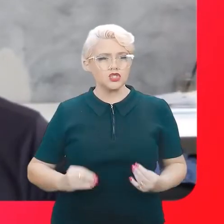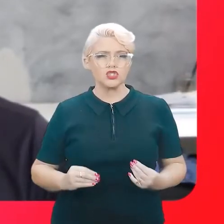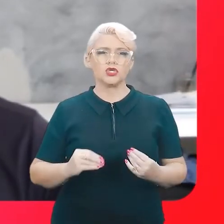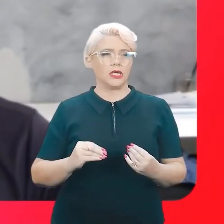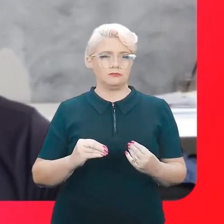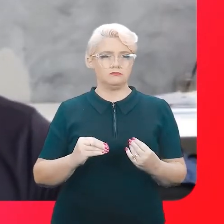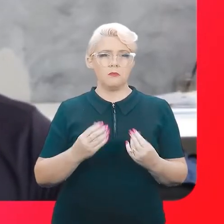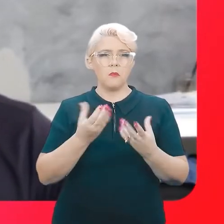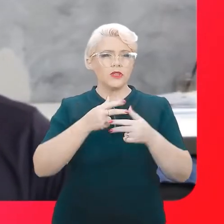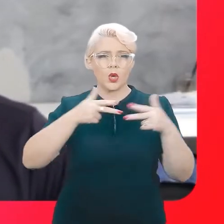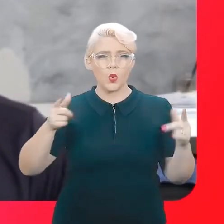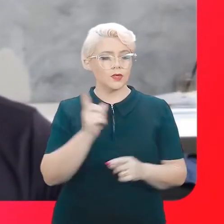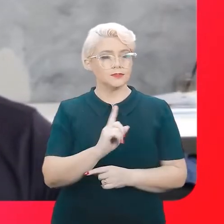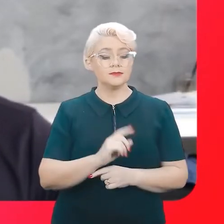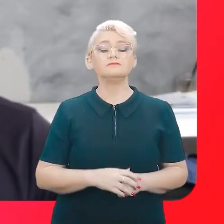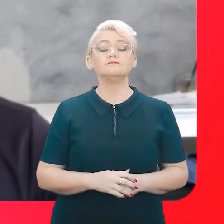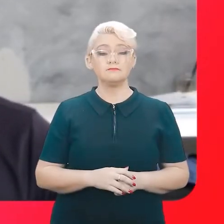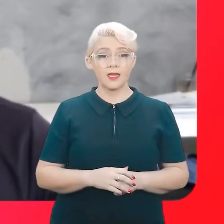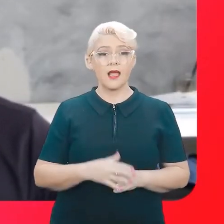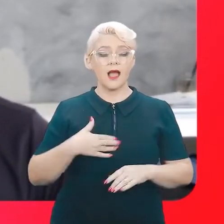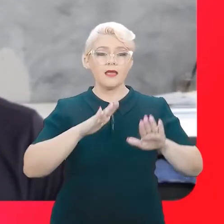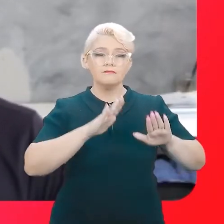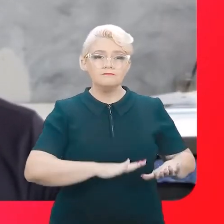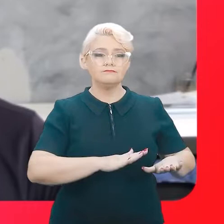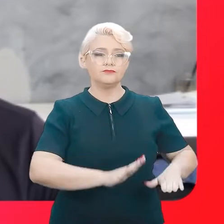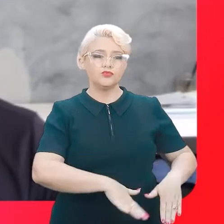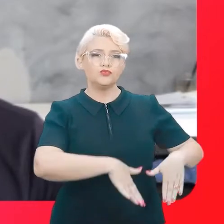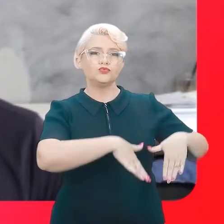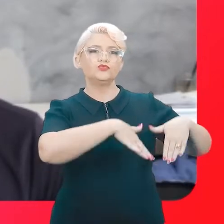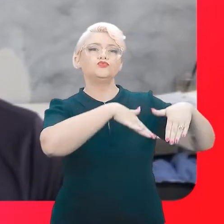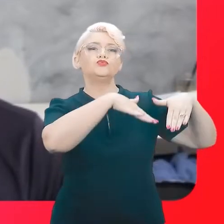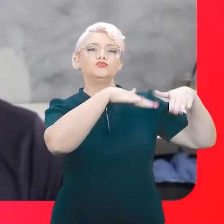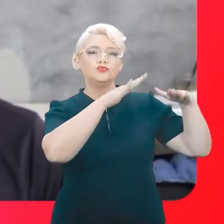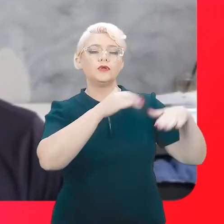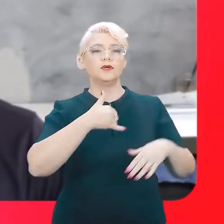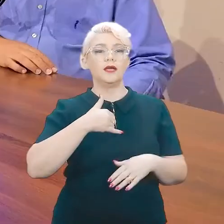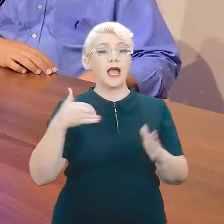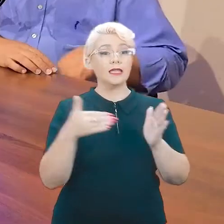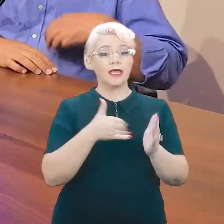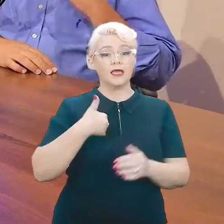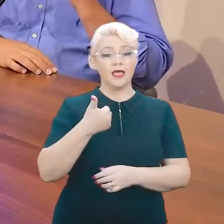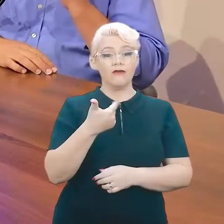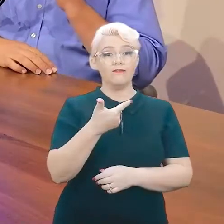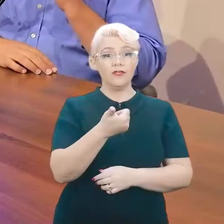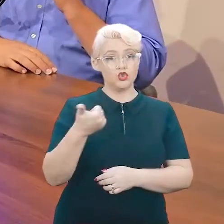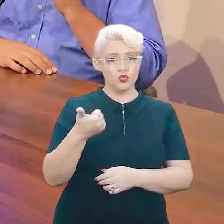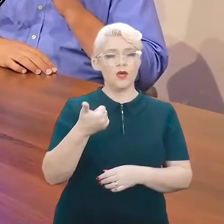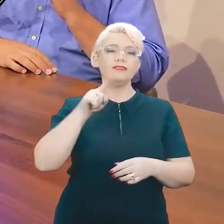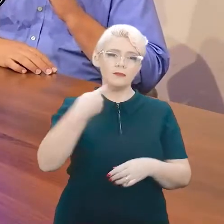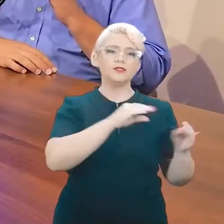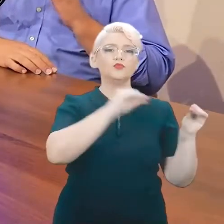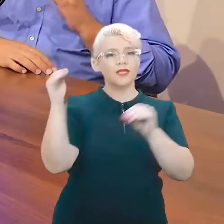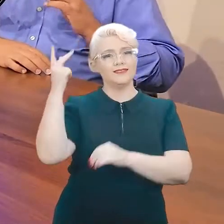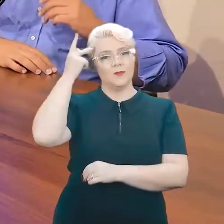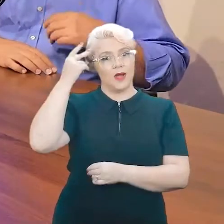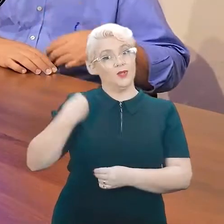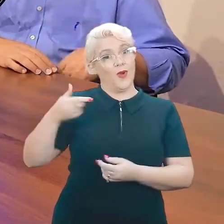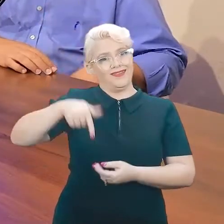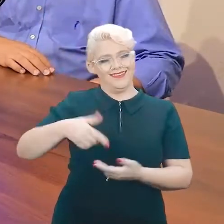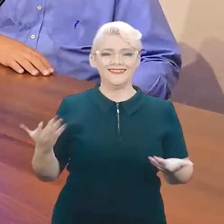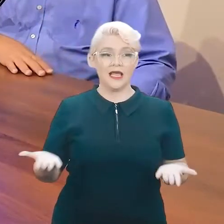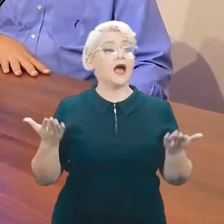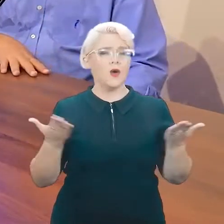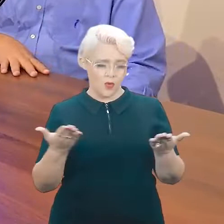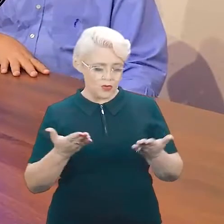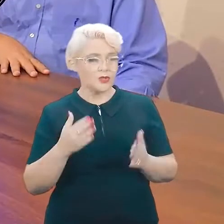mim depois. E fiquei por lá até os meus 21 anos. De 21, vim para São Paulo, estou aqui. Hoje você